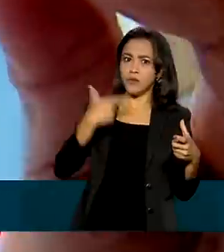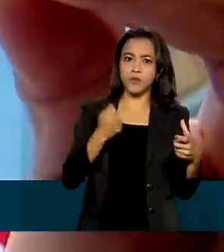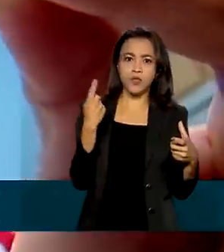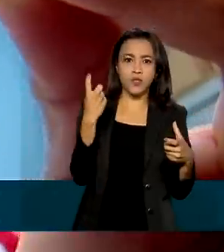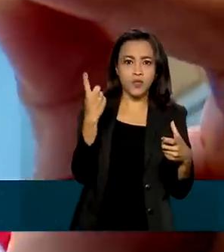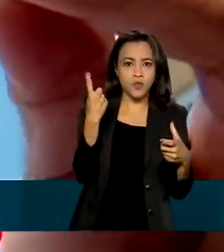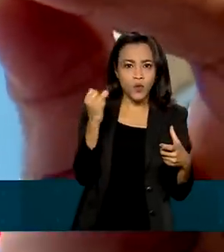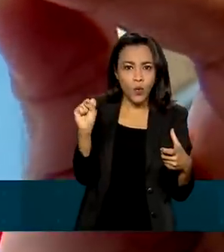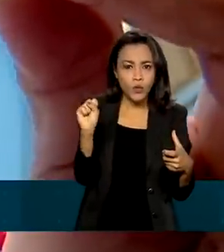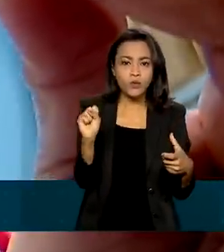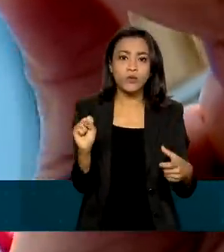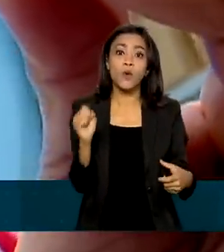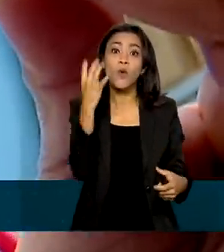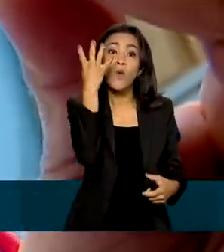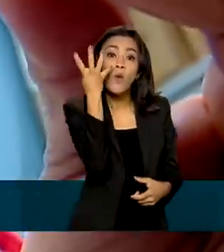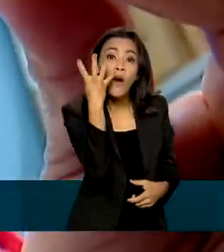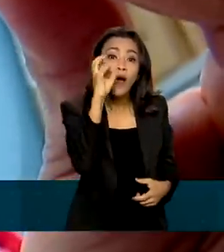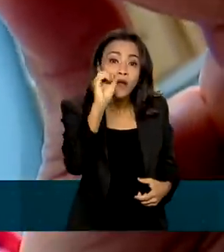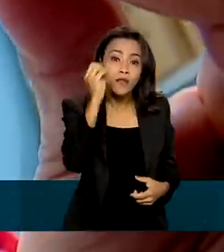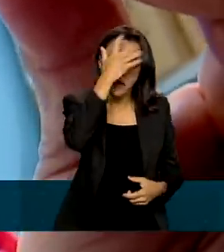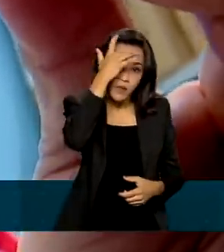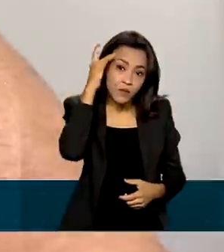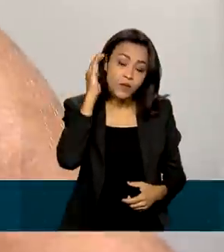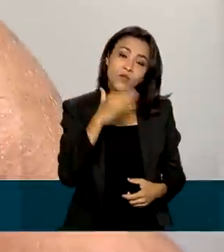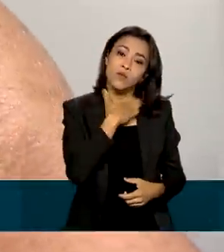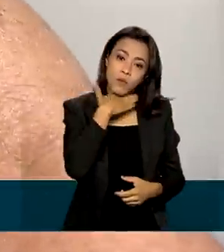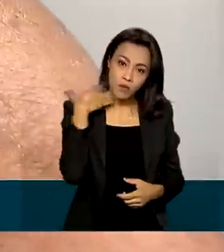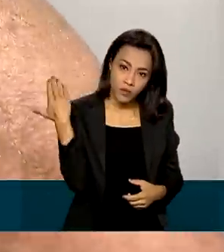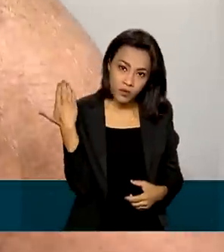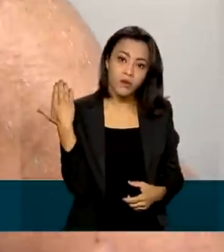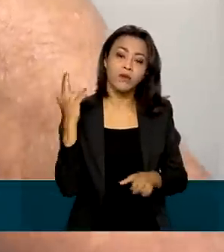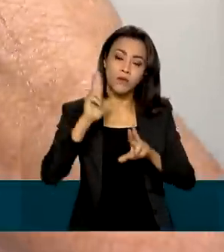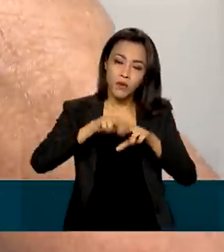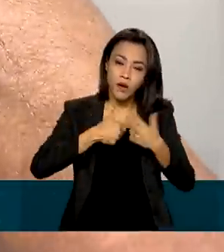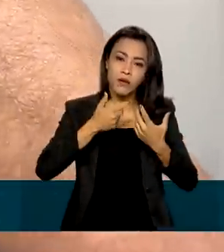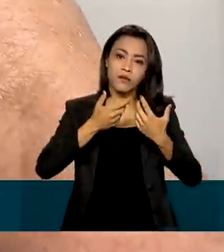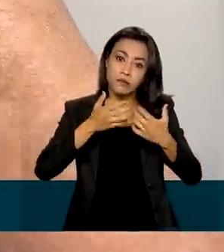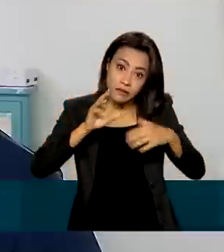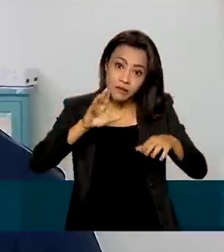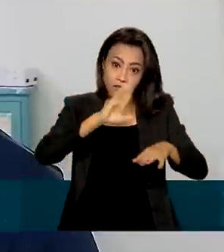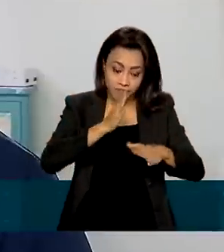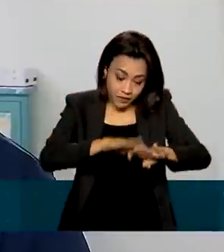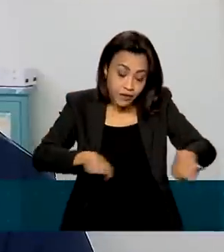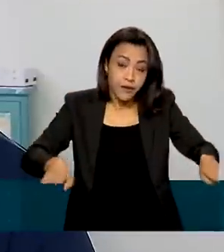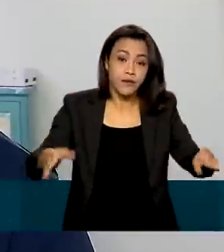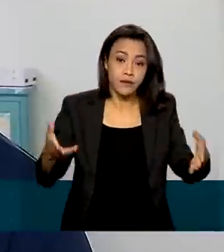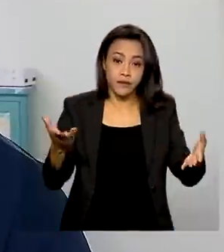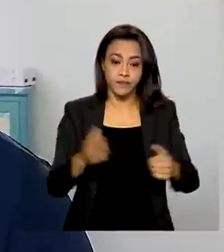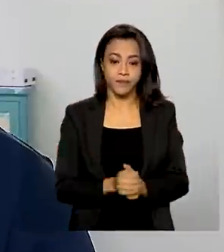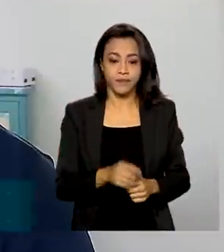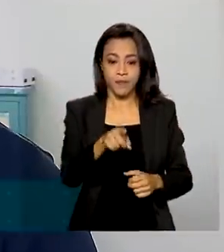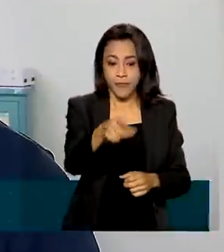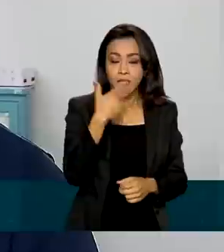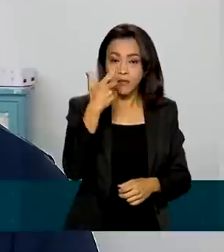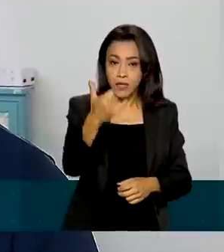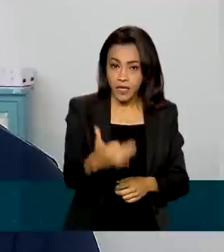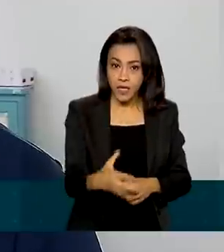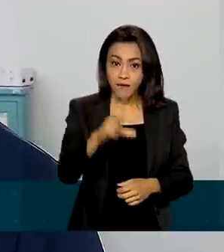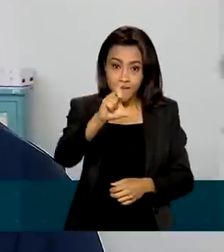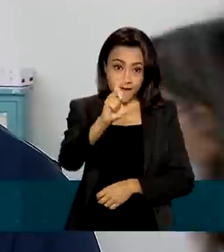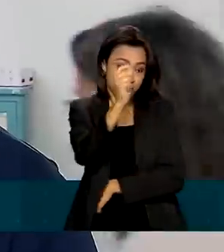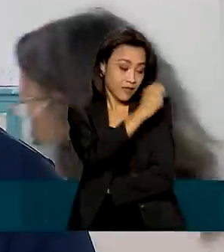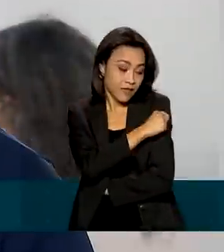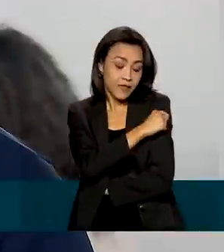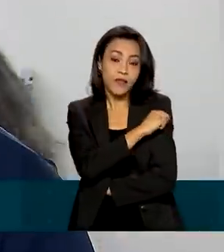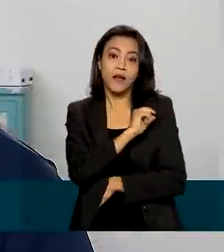tirou a vida de 40 pessoas, principalmente crianças. As vacinas salvam vidas, isso há